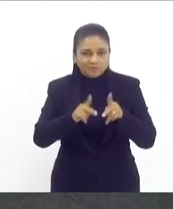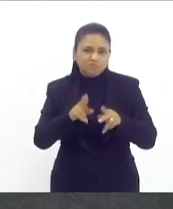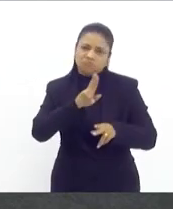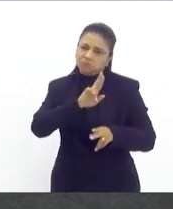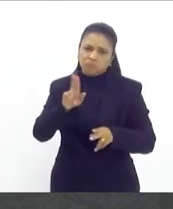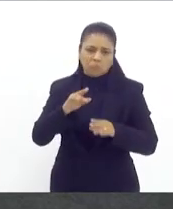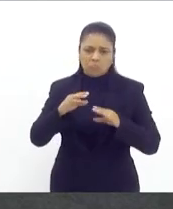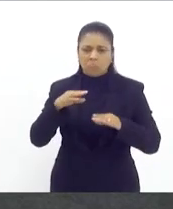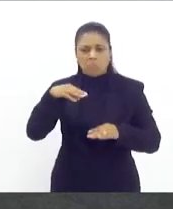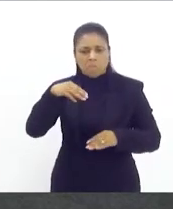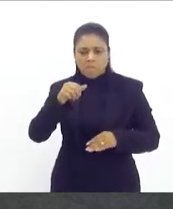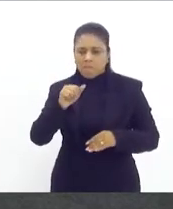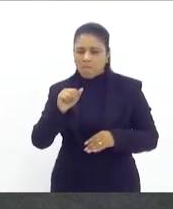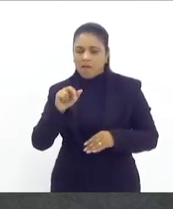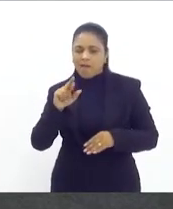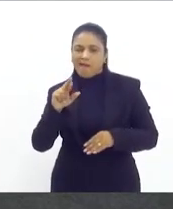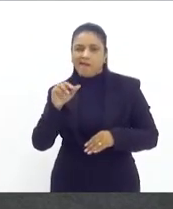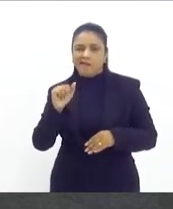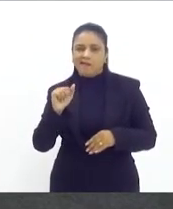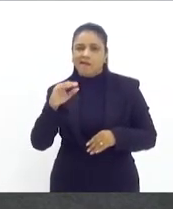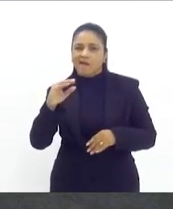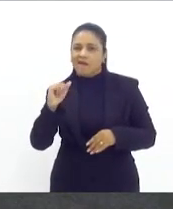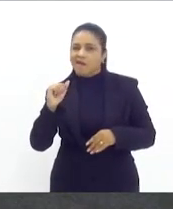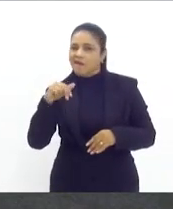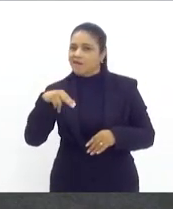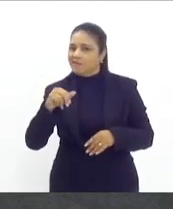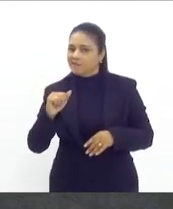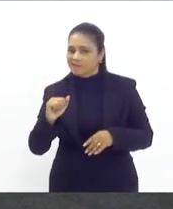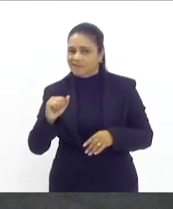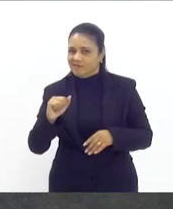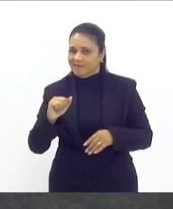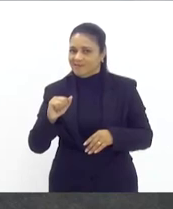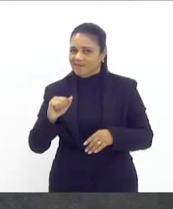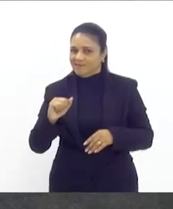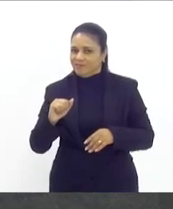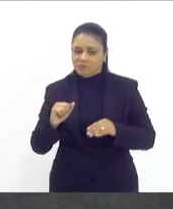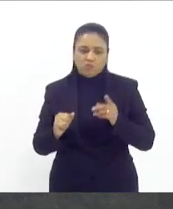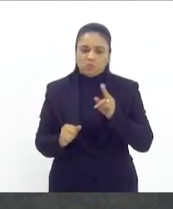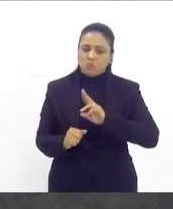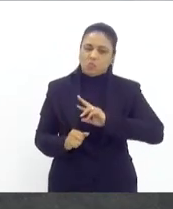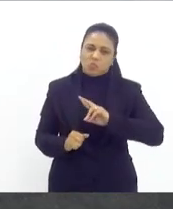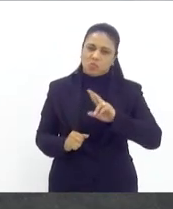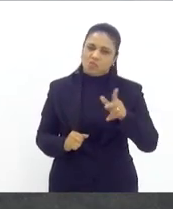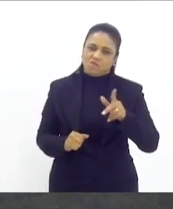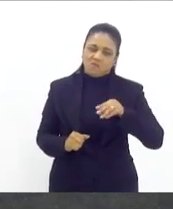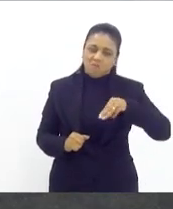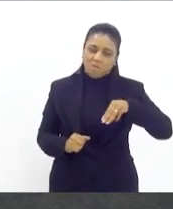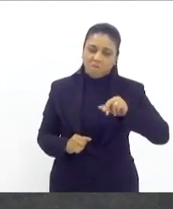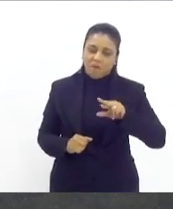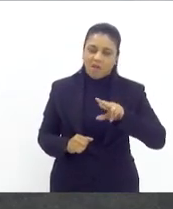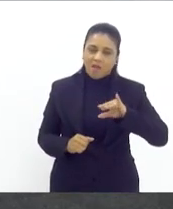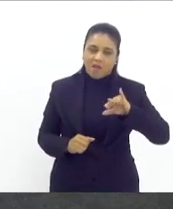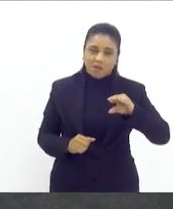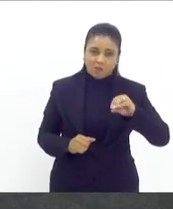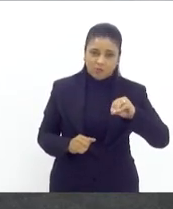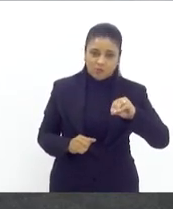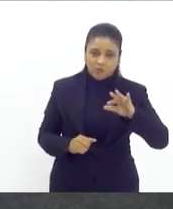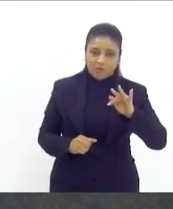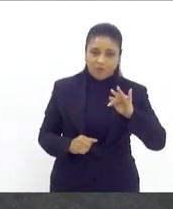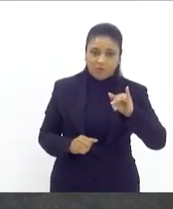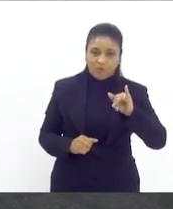Como de muitas décadas, o Maracanãzinho, o sextádio